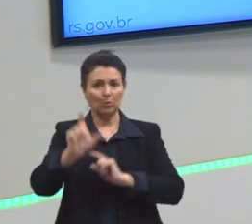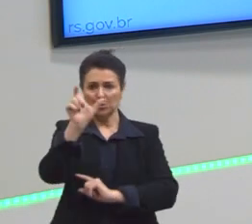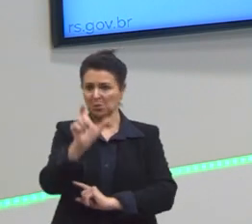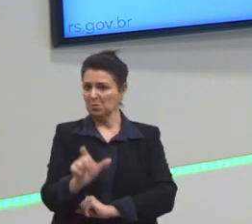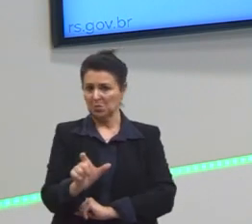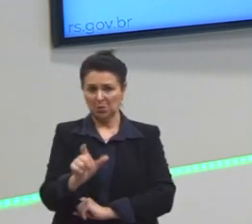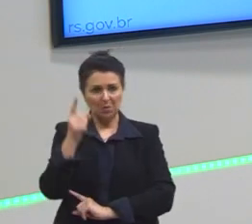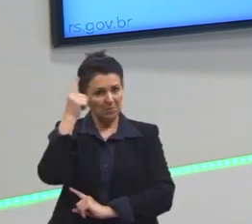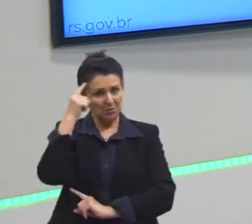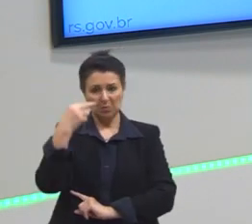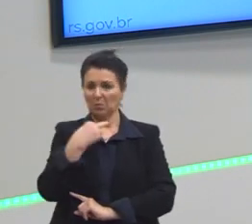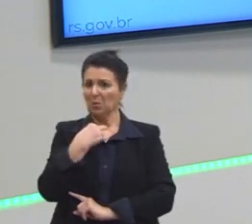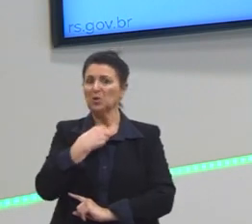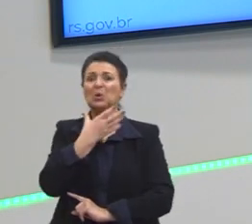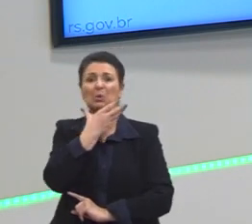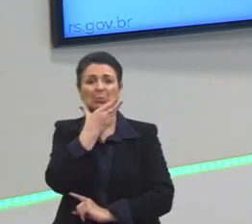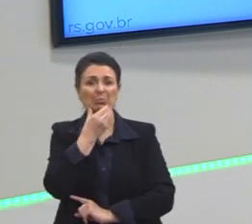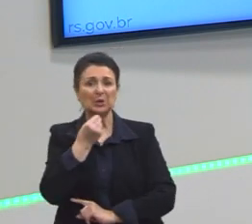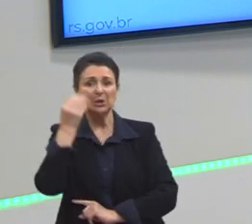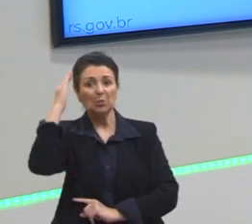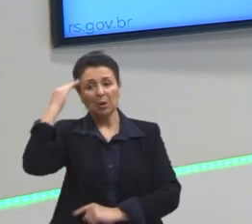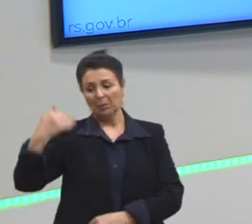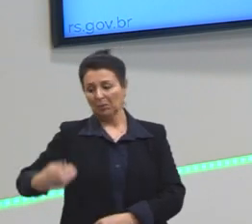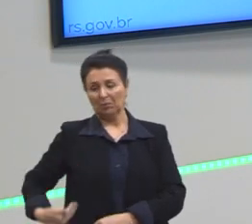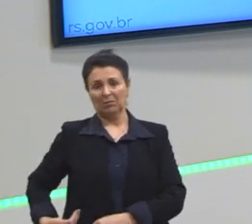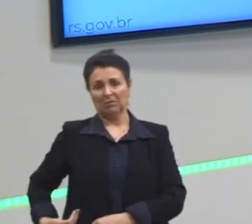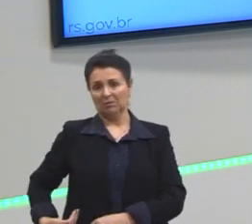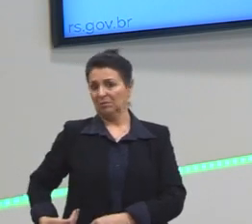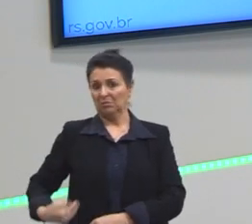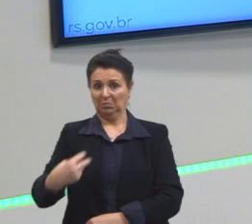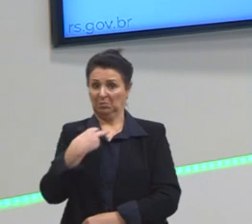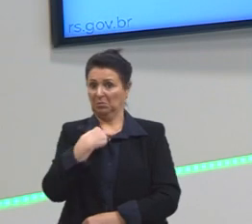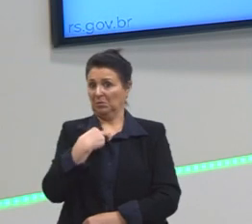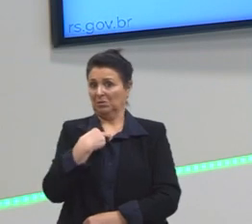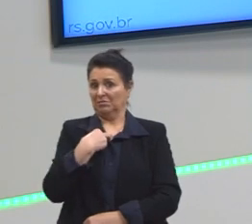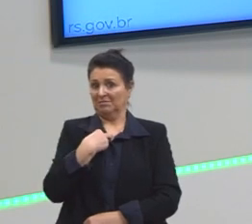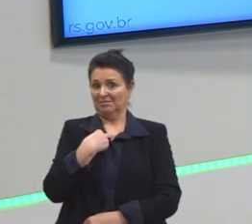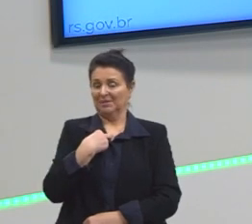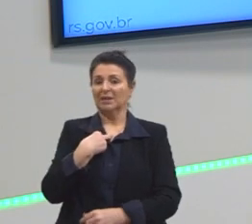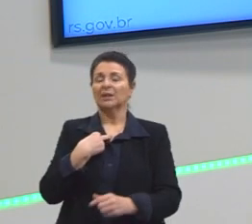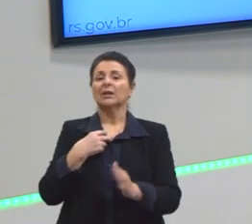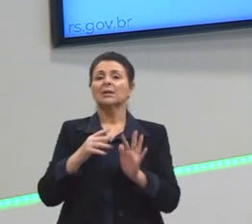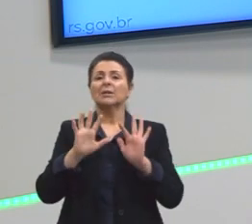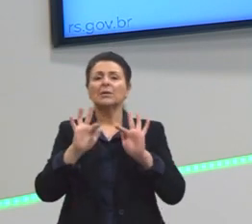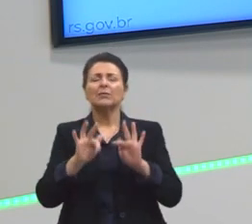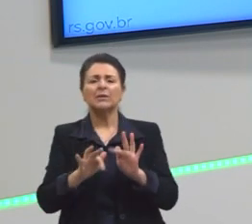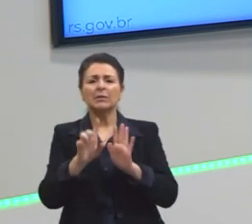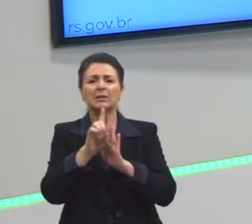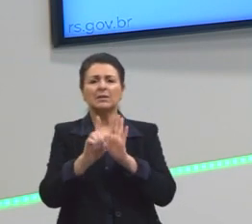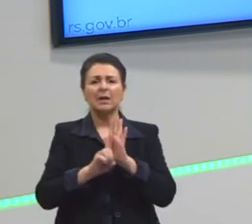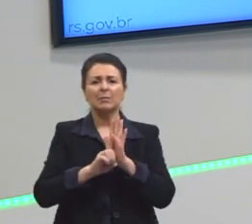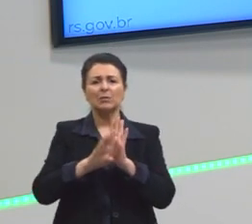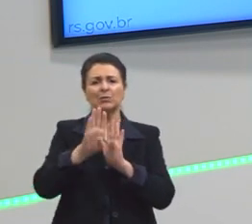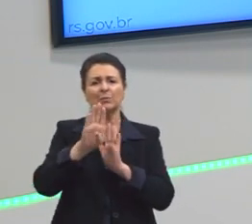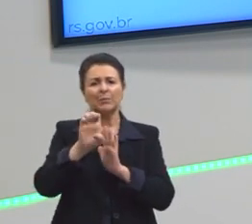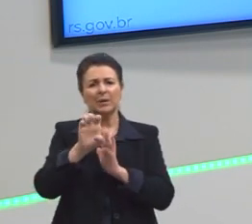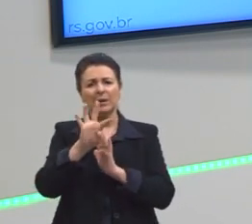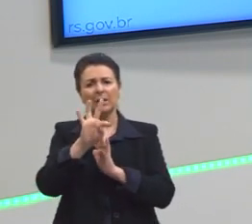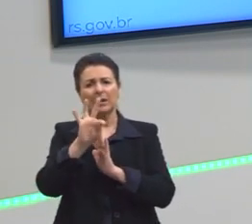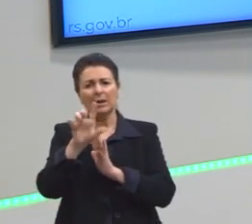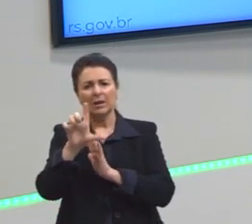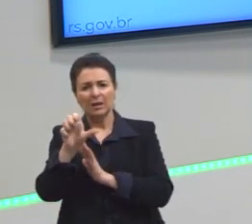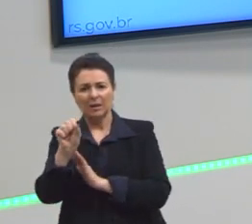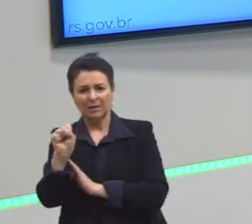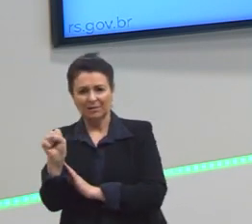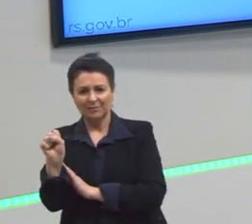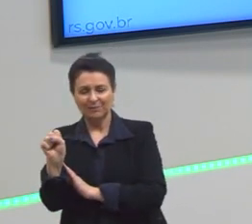sexo masculino de cabelo comprido. E aí, na sequência, vem o final da época de 60, os Beatles, todos cabeludos, também um